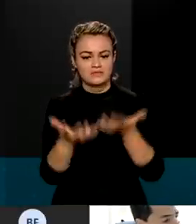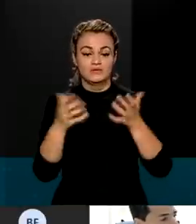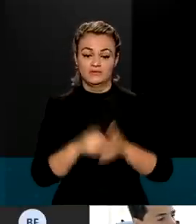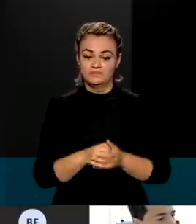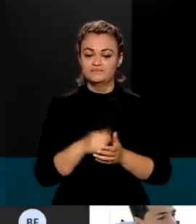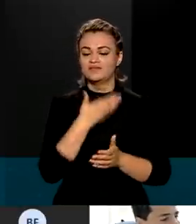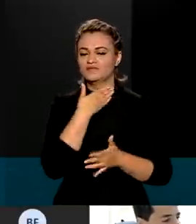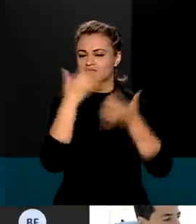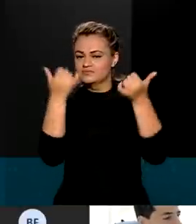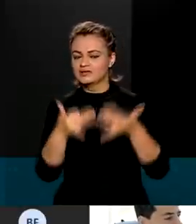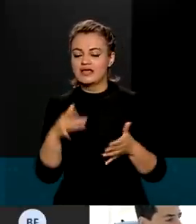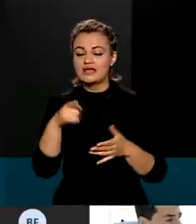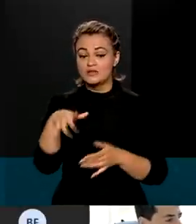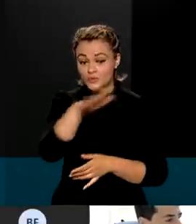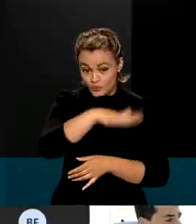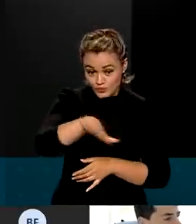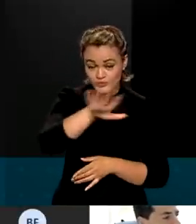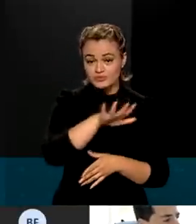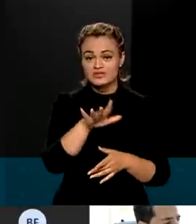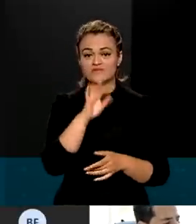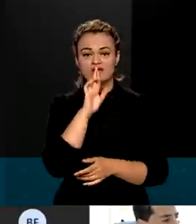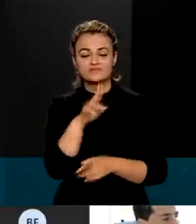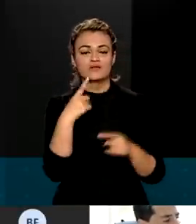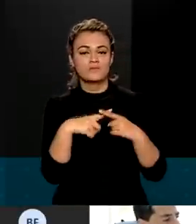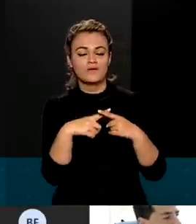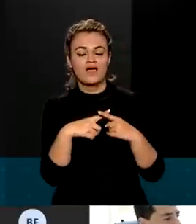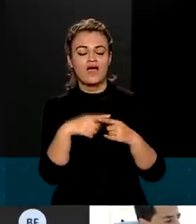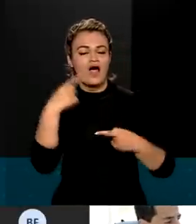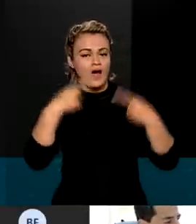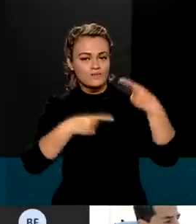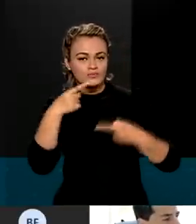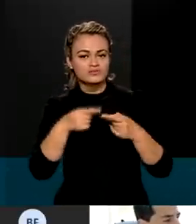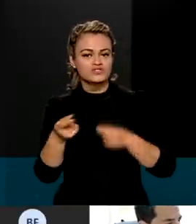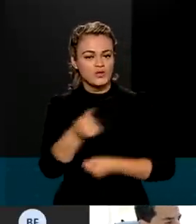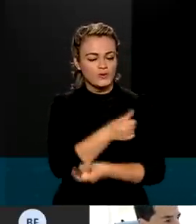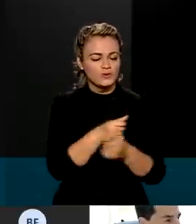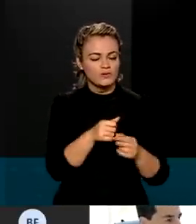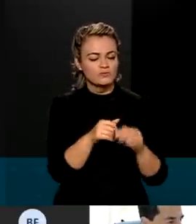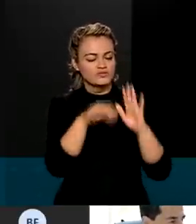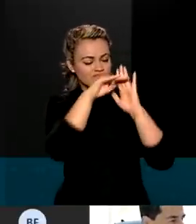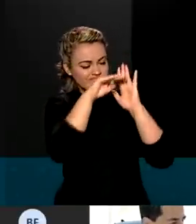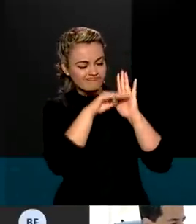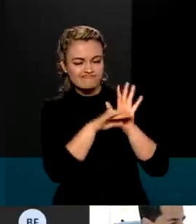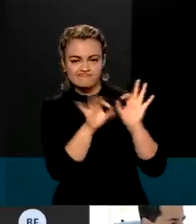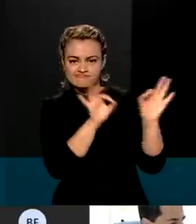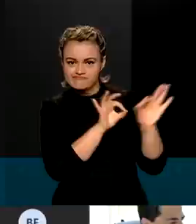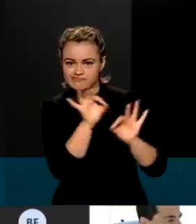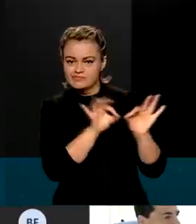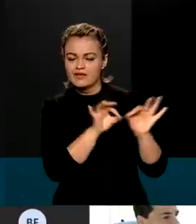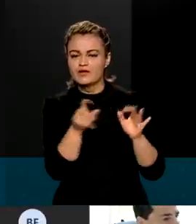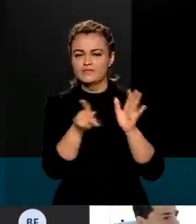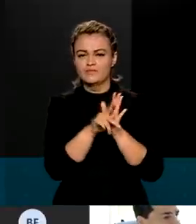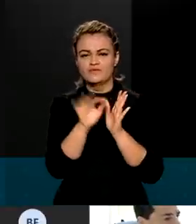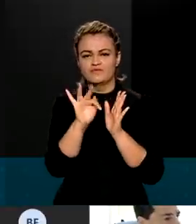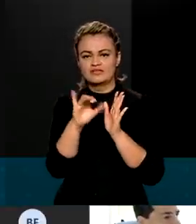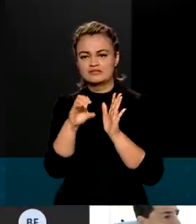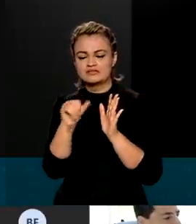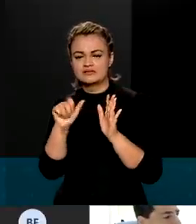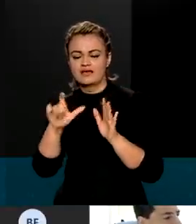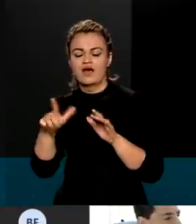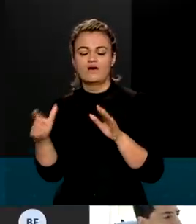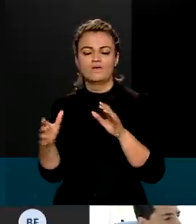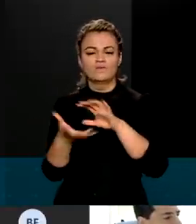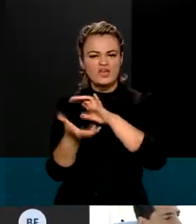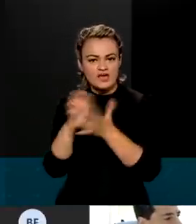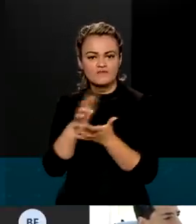resultado de uma política econômica muito bem basada em consolidação fiscal e reformas